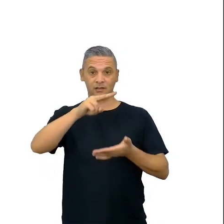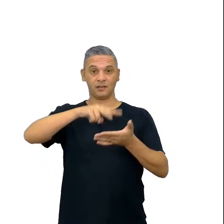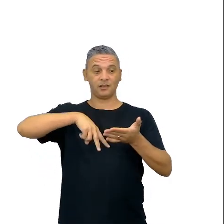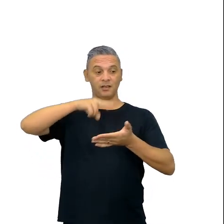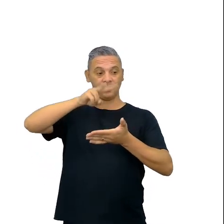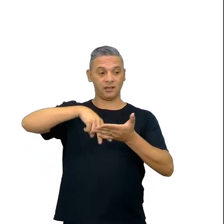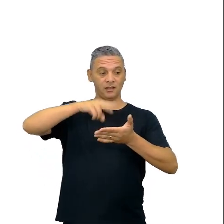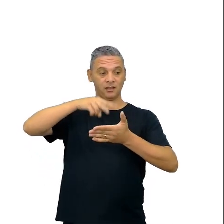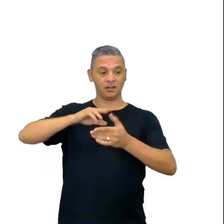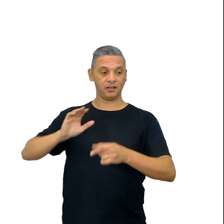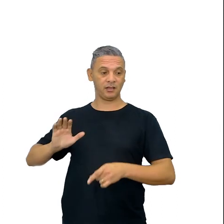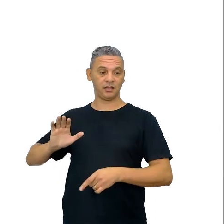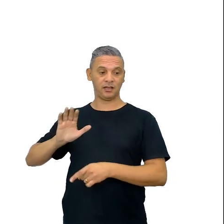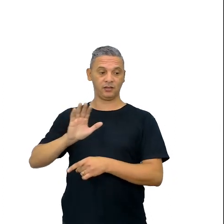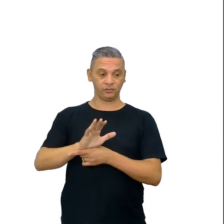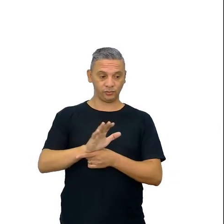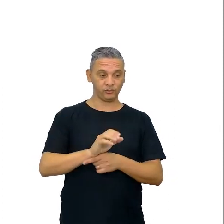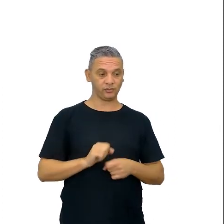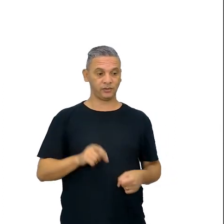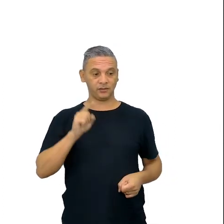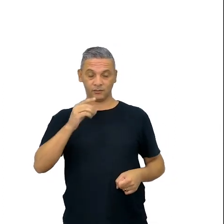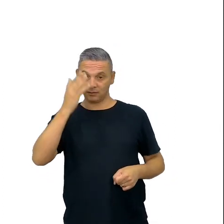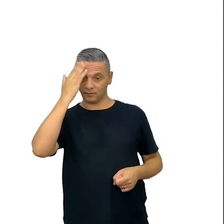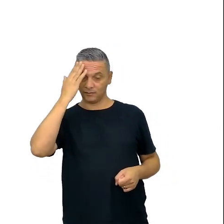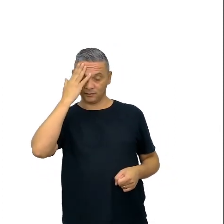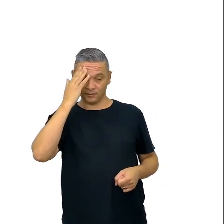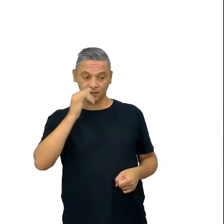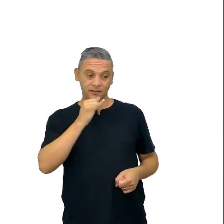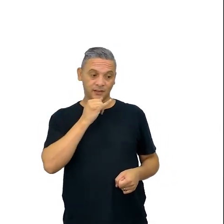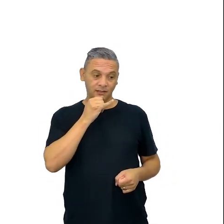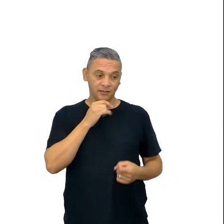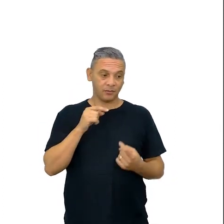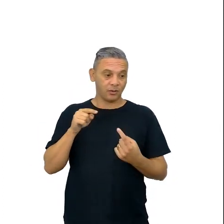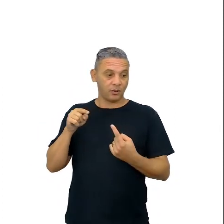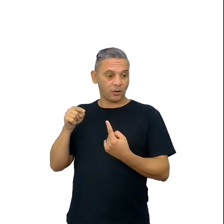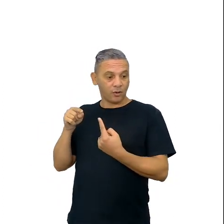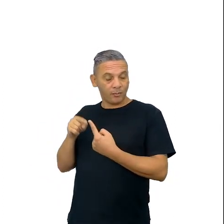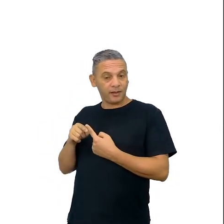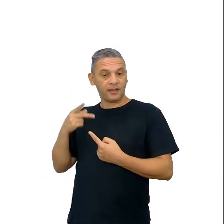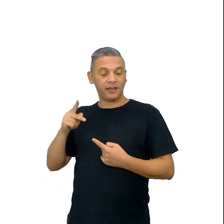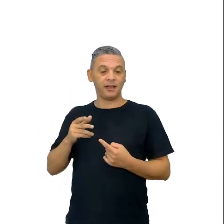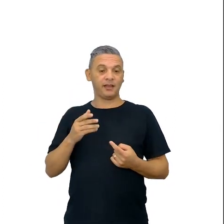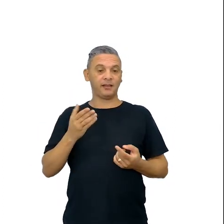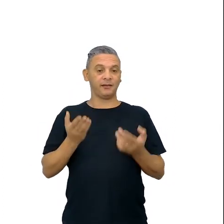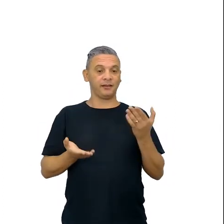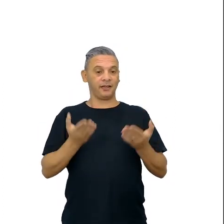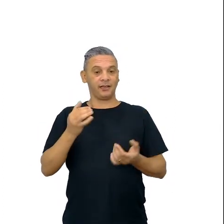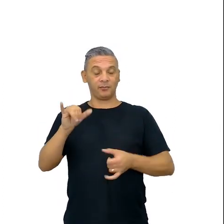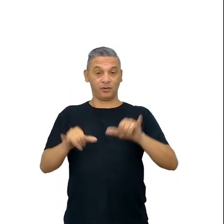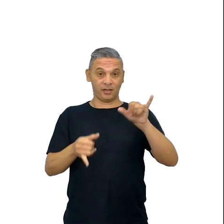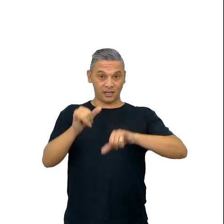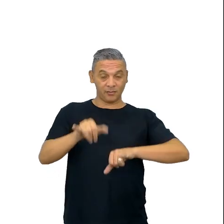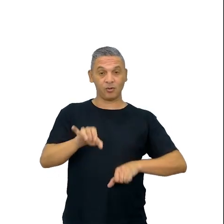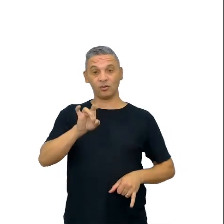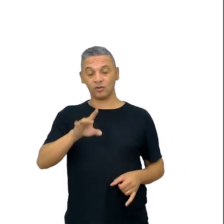e é um jogo que também você não precisa de repente trabalhar com ele só com o equilíbrio químico, você pode olhar a estrutura do jogo e